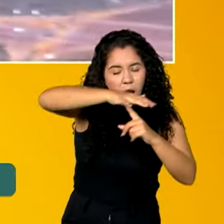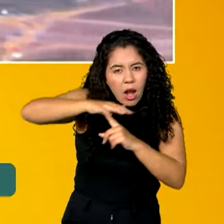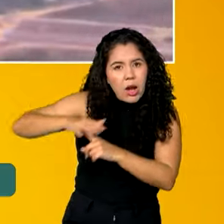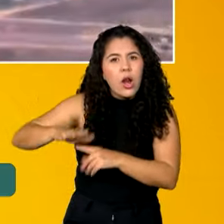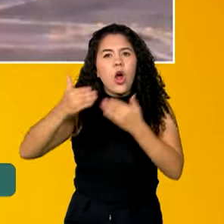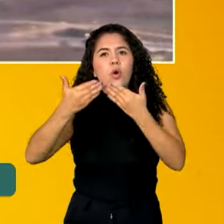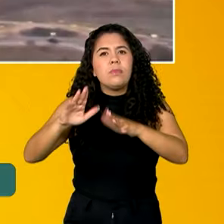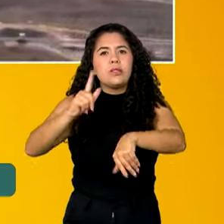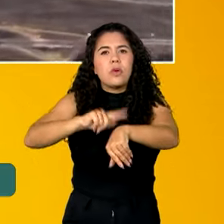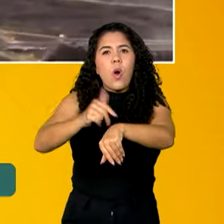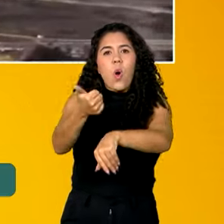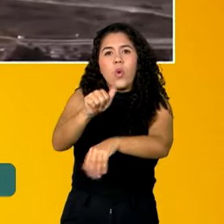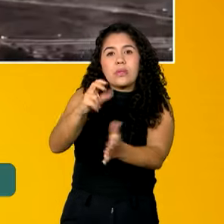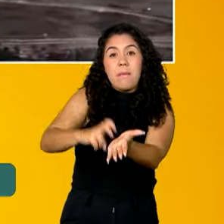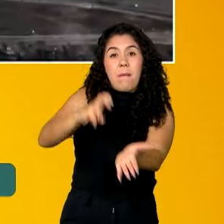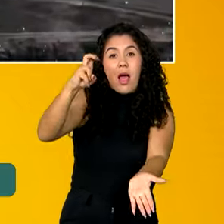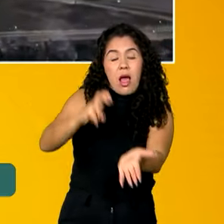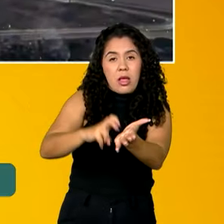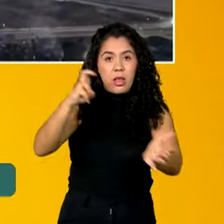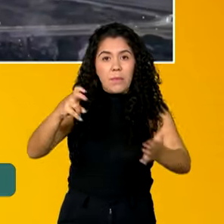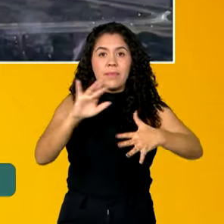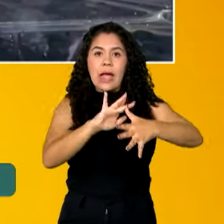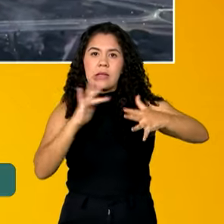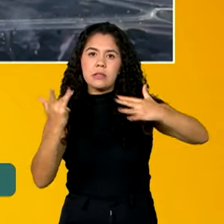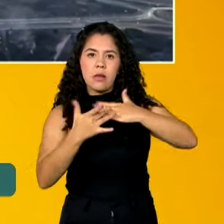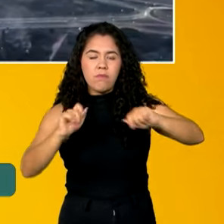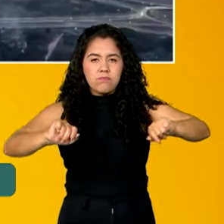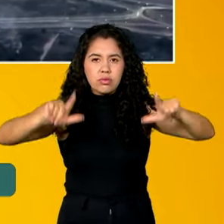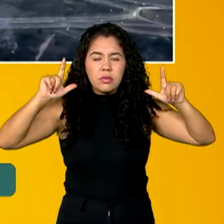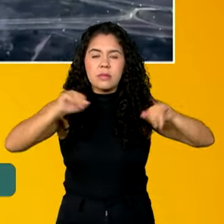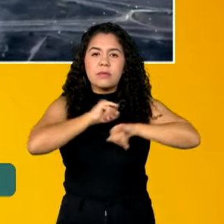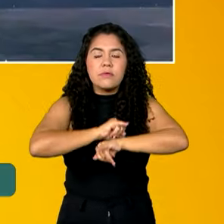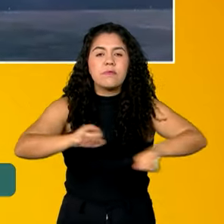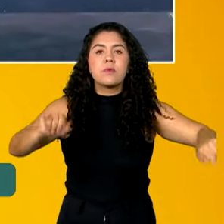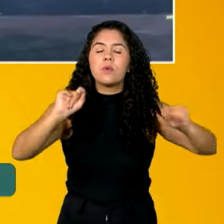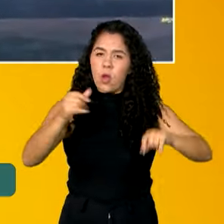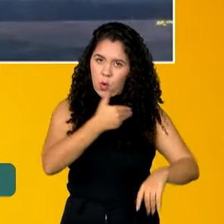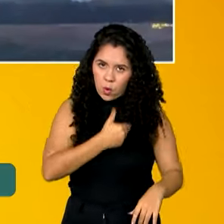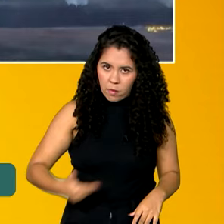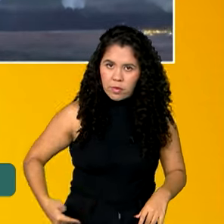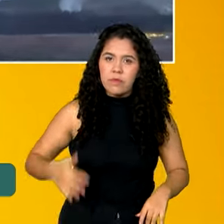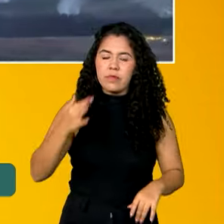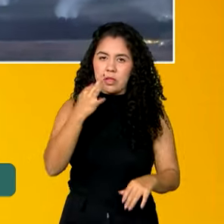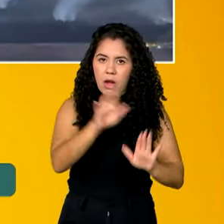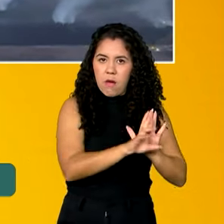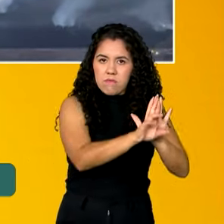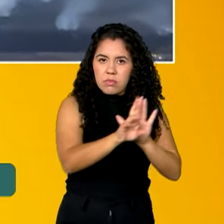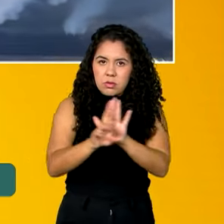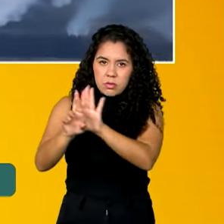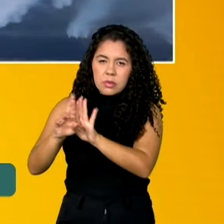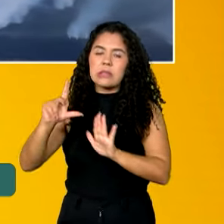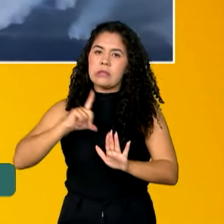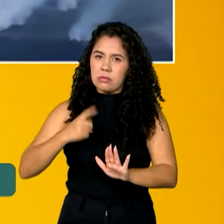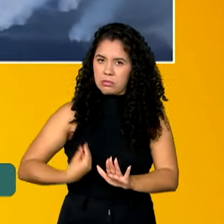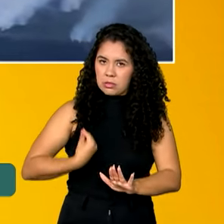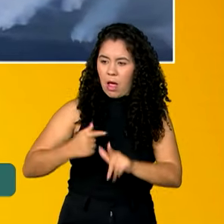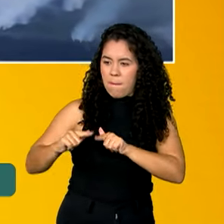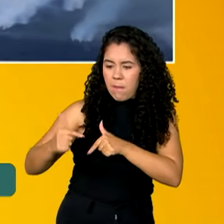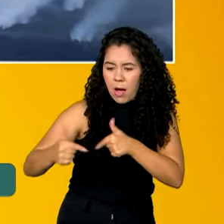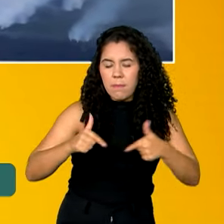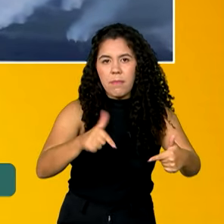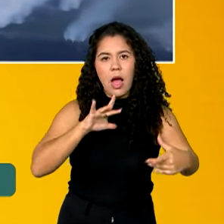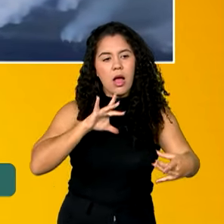11 horas da manhã. Pelas redes sociais, ele afirmou que o governo federal está atuando junto com o Corpo de Bombeiros do DF